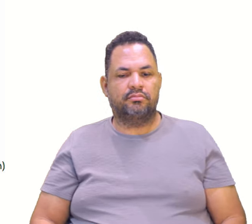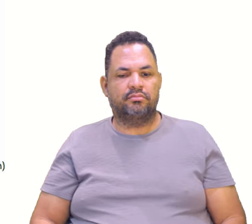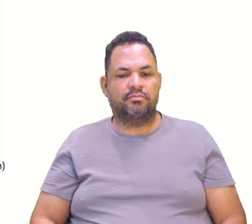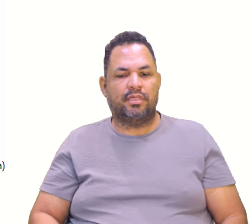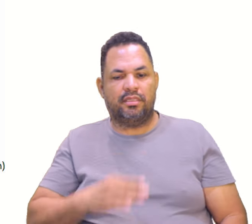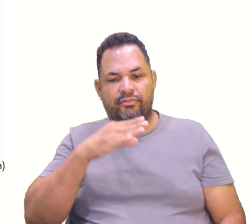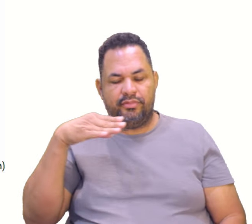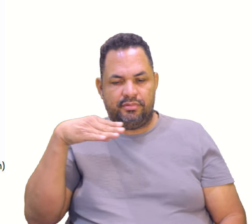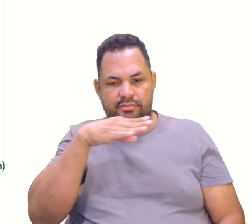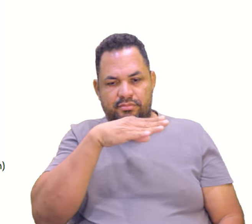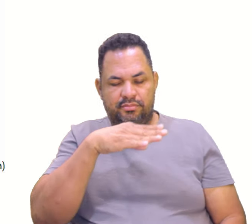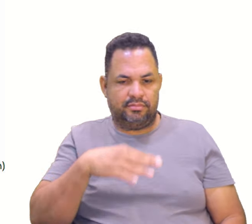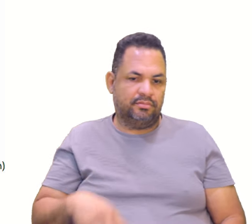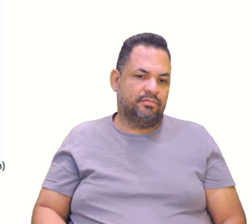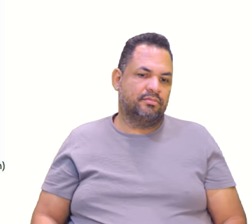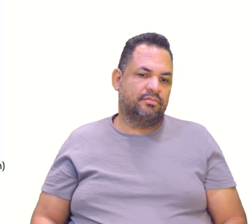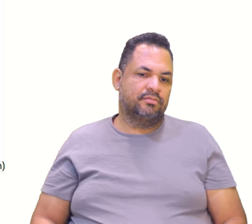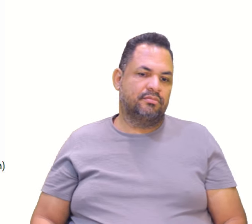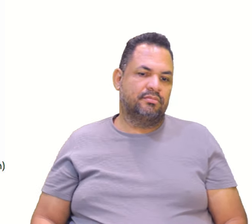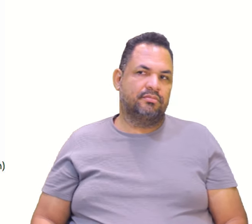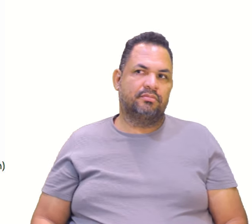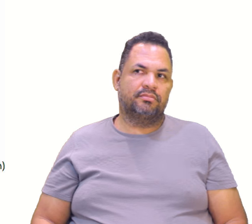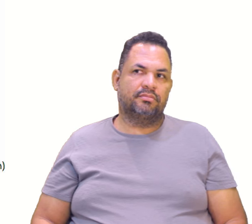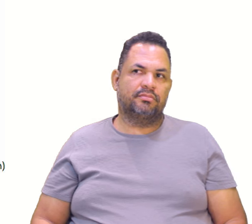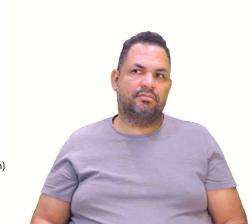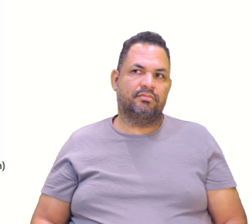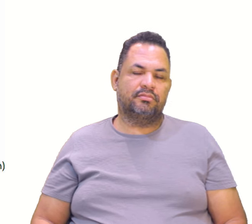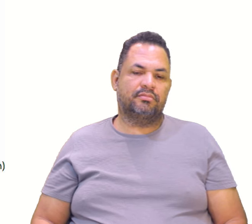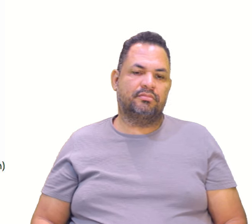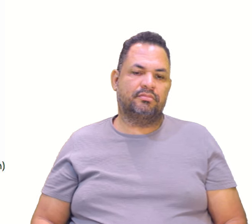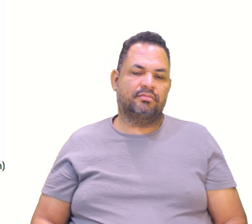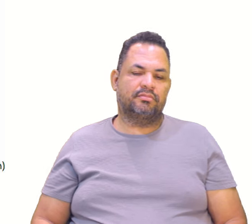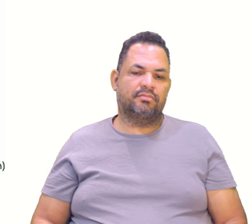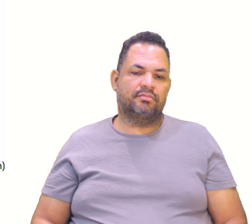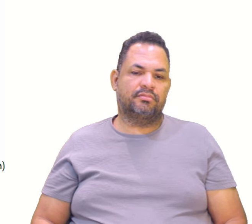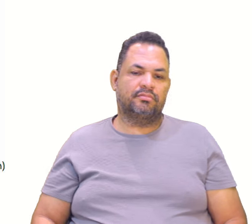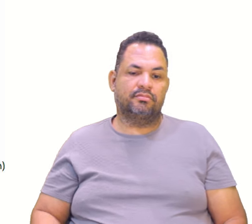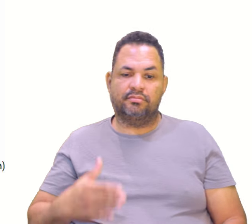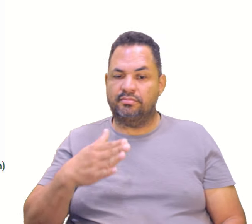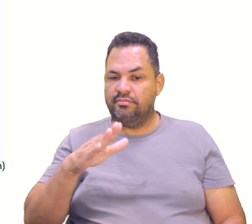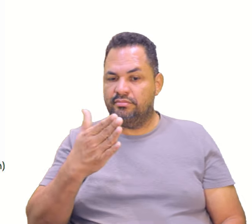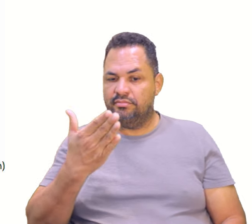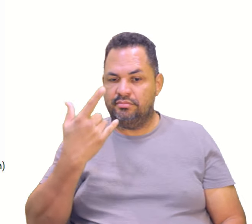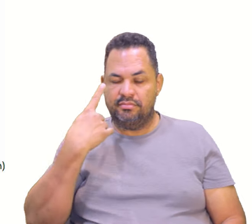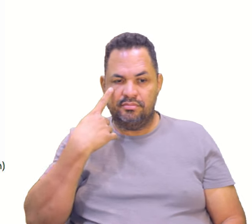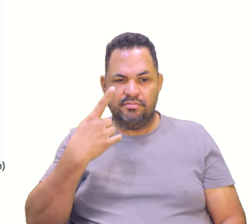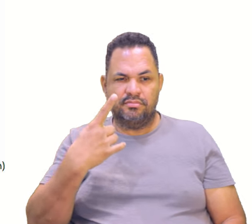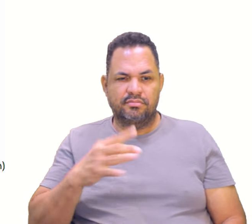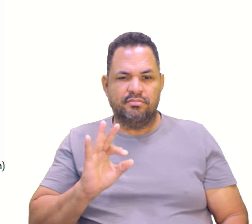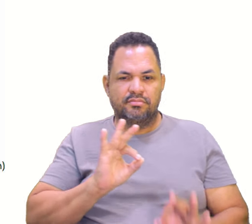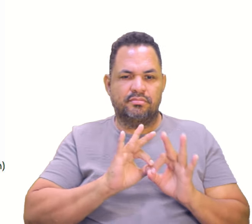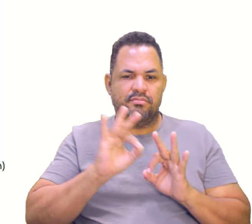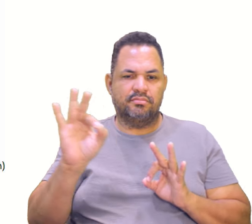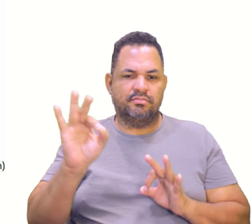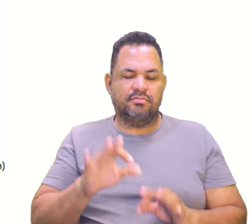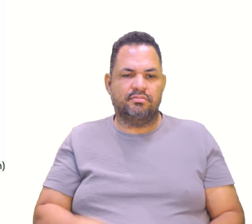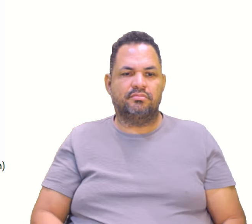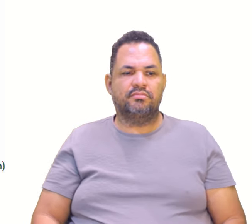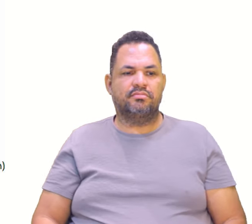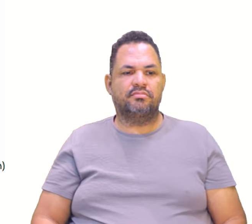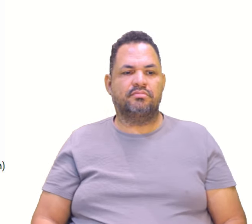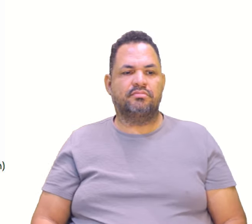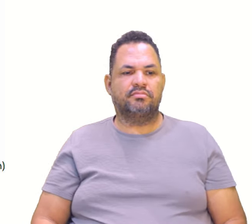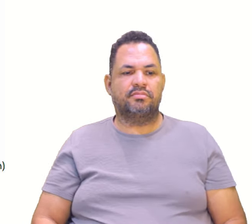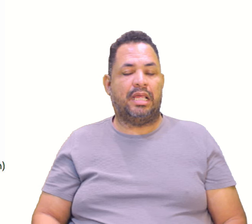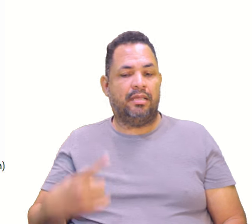na diagonal dois quadradinhos. E aqui também atravessa na diagonal dois quadradinhos. Acho que mais ou menos por ali, né? Está equidistante, certo? Certo.